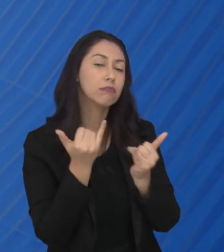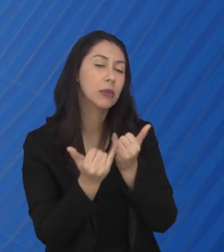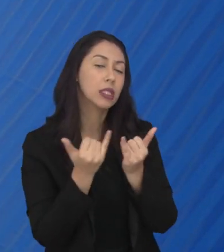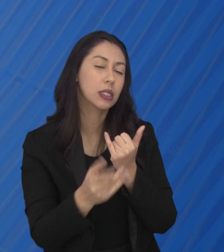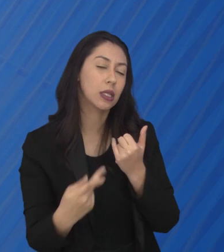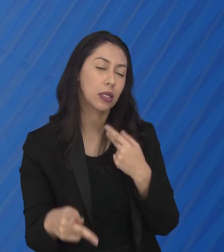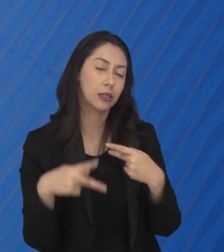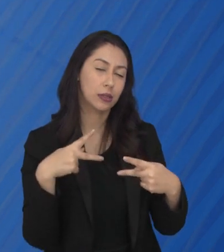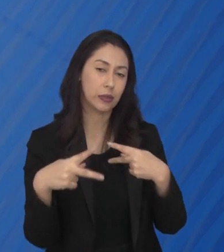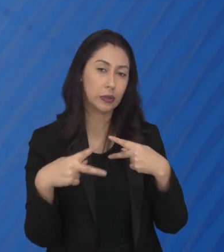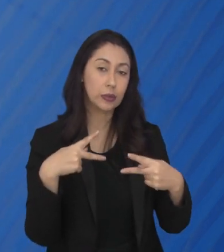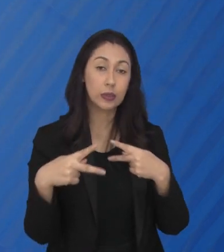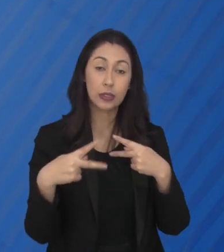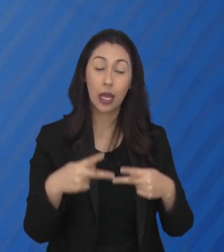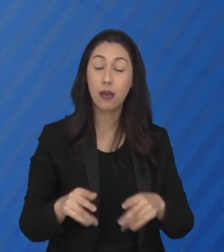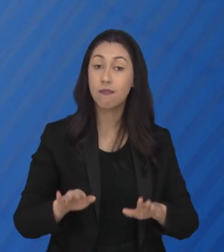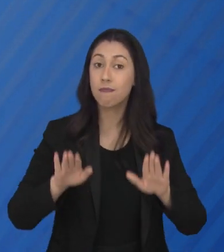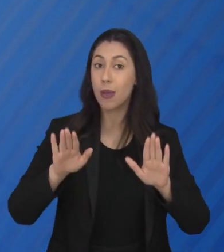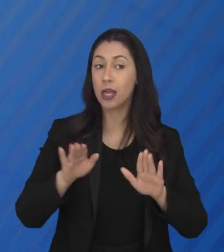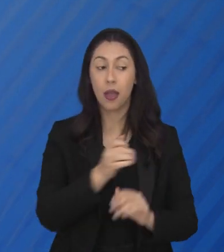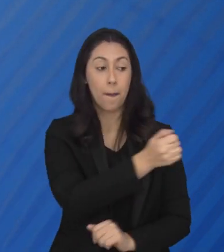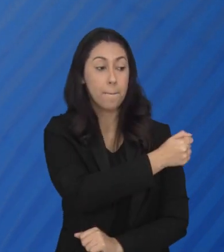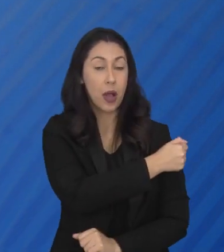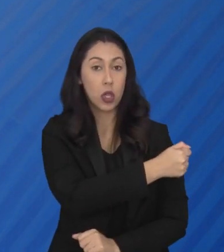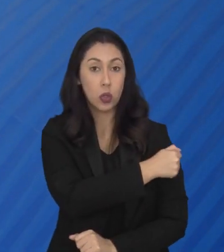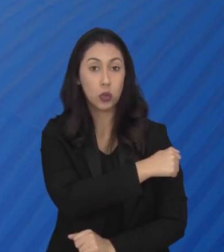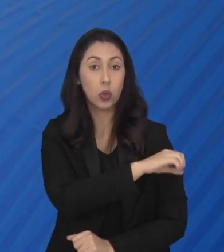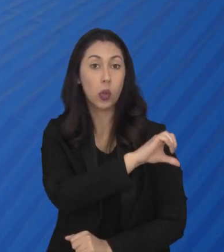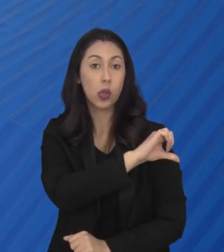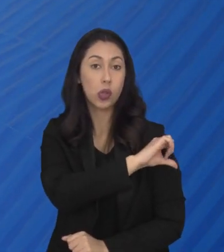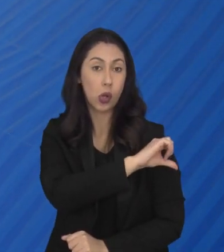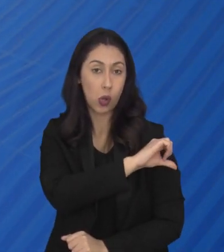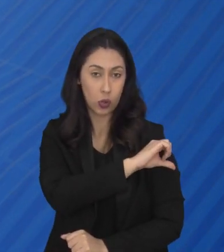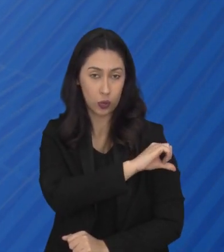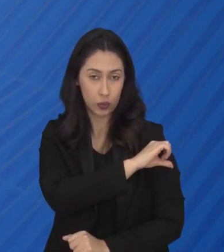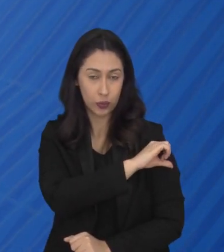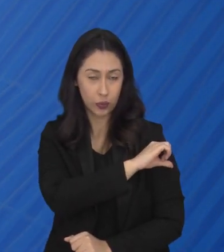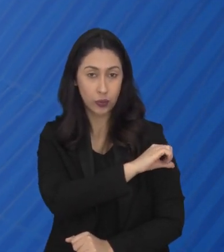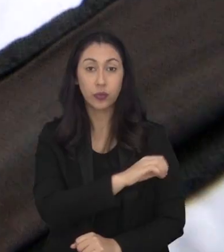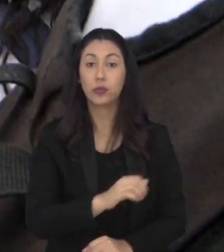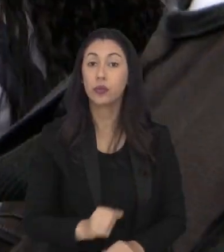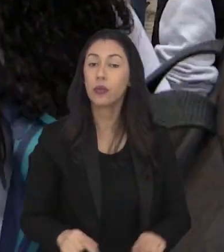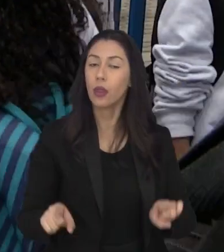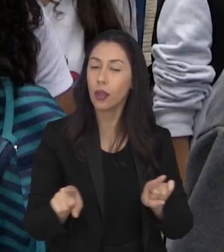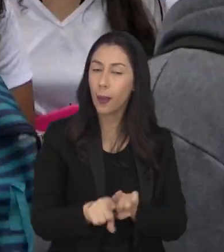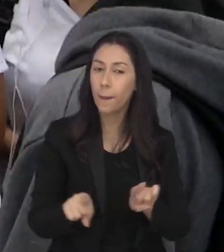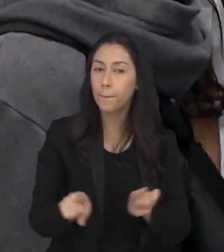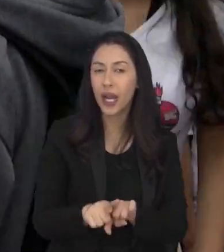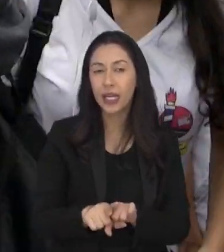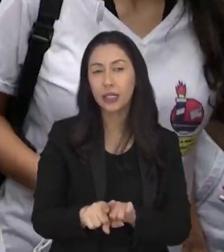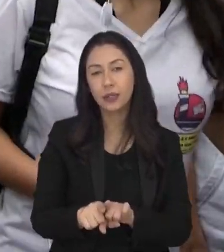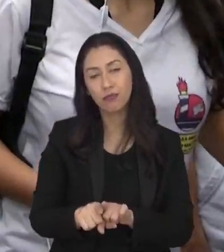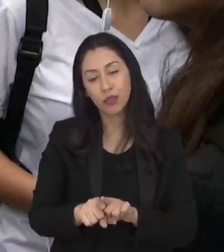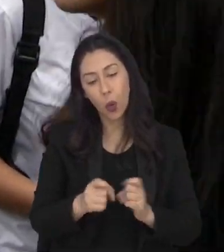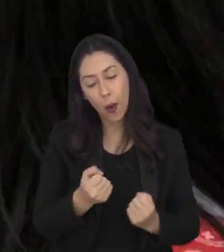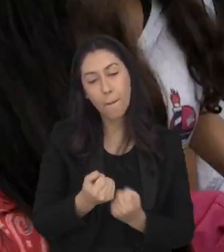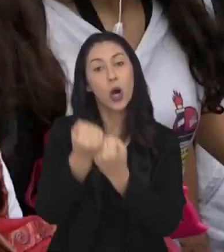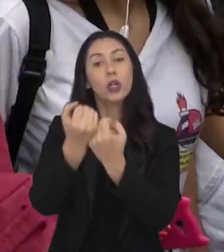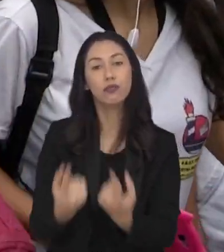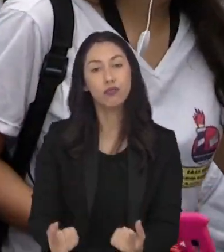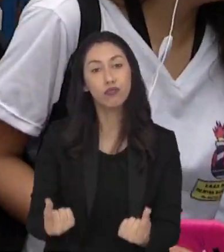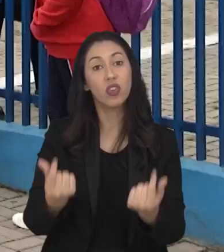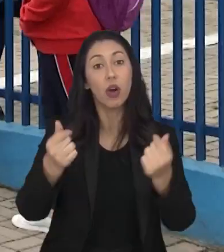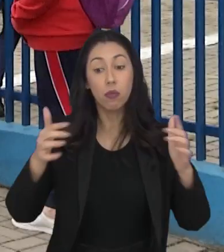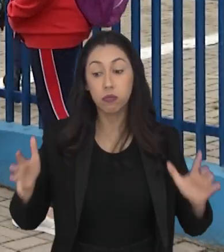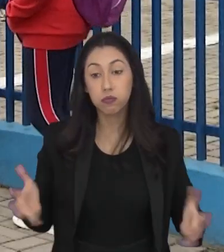semelhante à do governo federal, mas para alunos do nono ano do ensino fundamental. Também seria um auxílio financeiro para